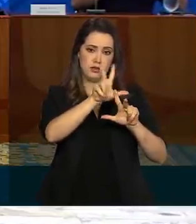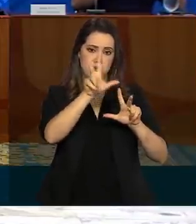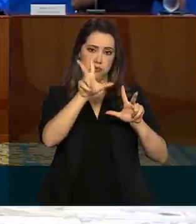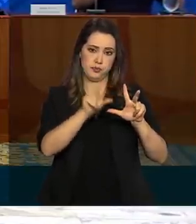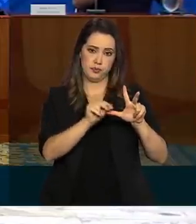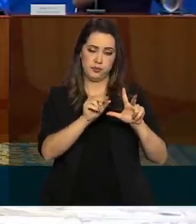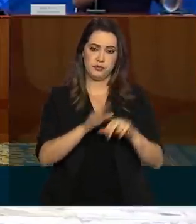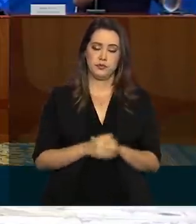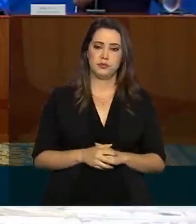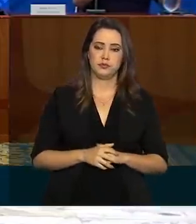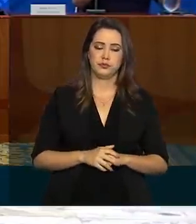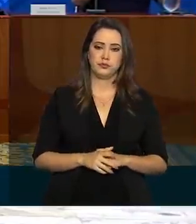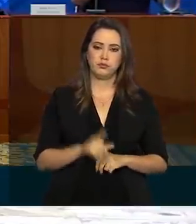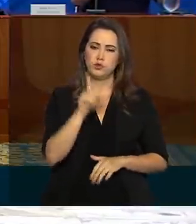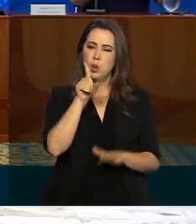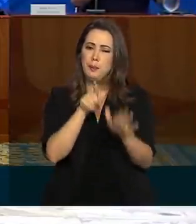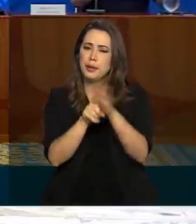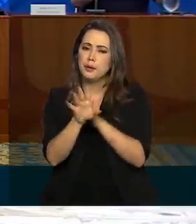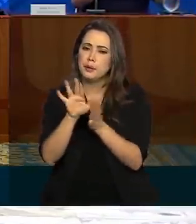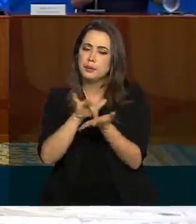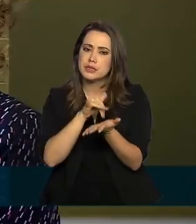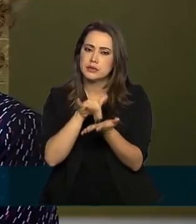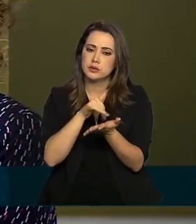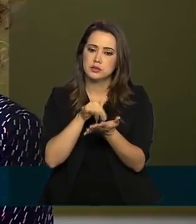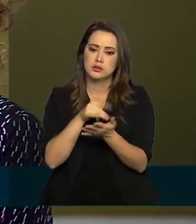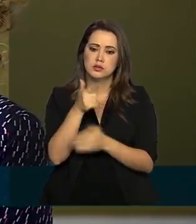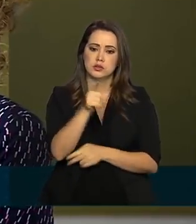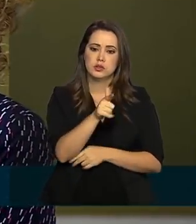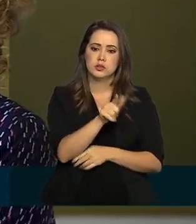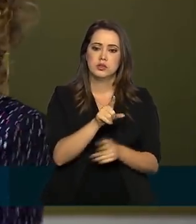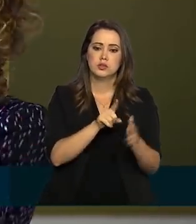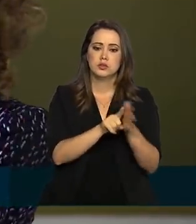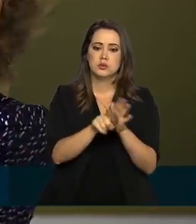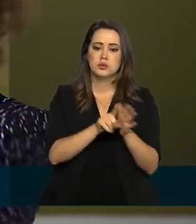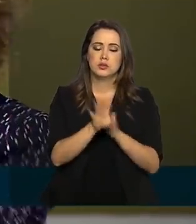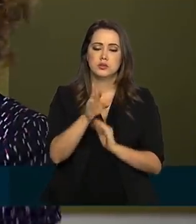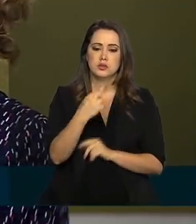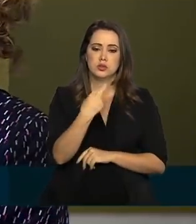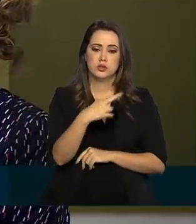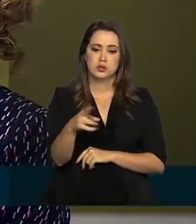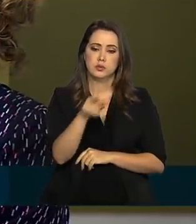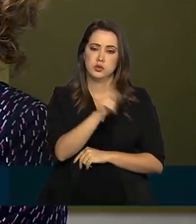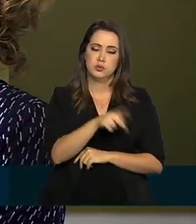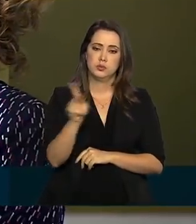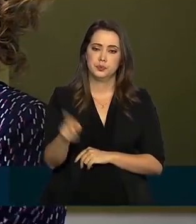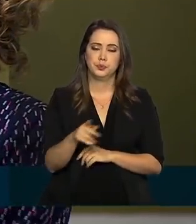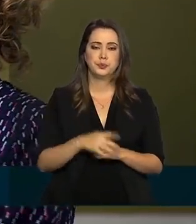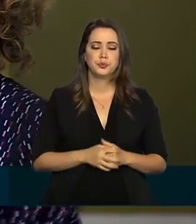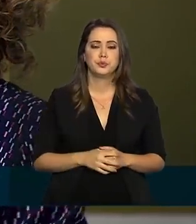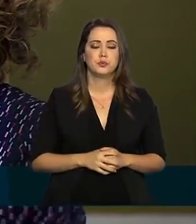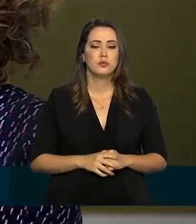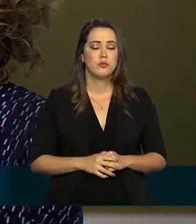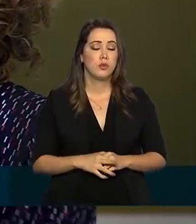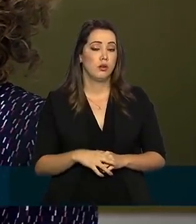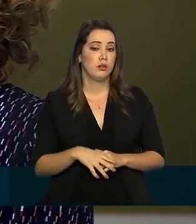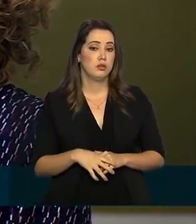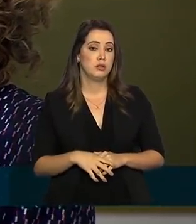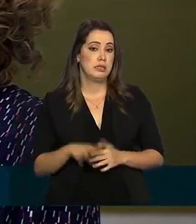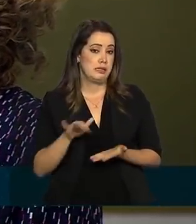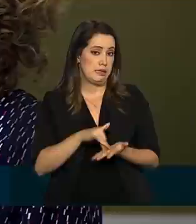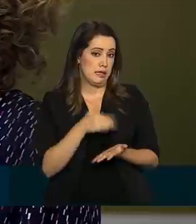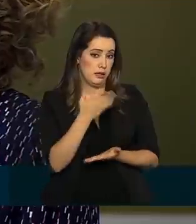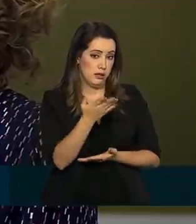Eu vou fazer uma pergunta para o secretário. as outras perguntas já foram respondidas pelo professor. O senhor falou que